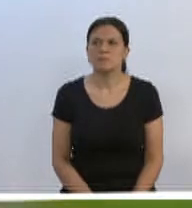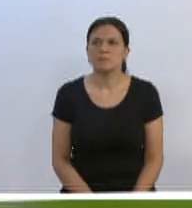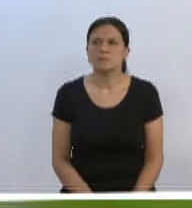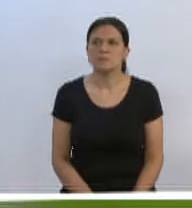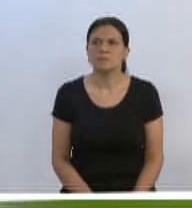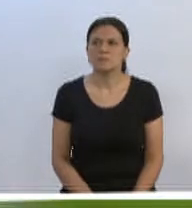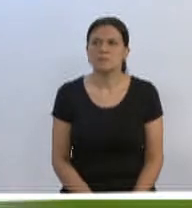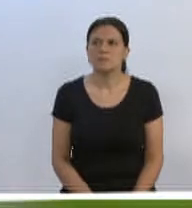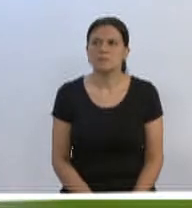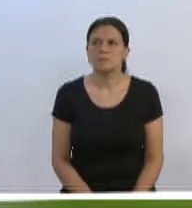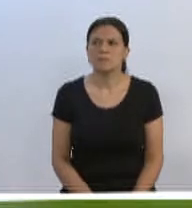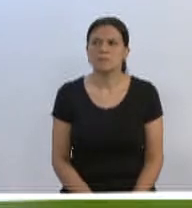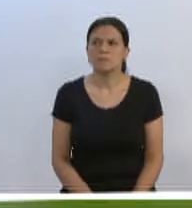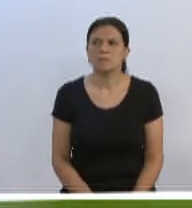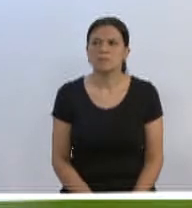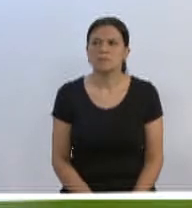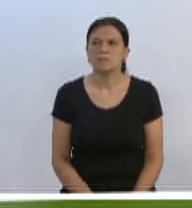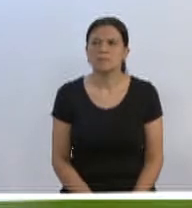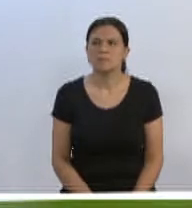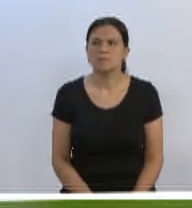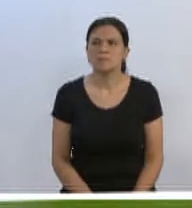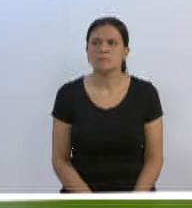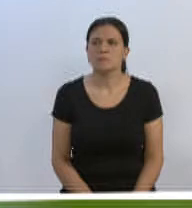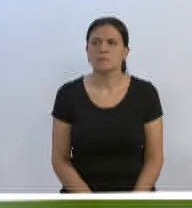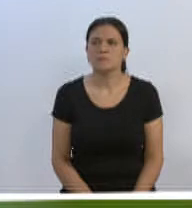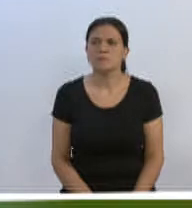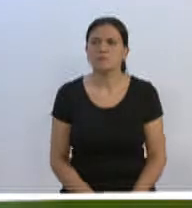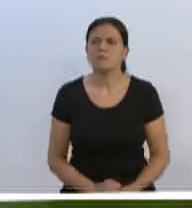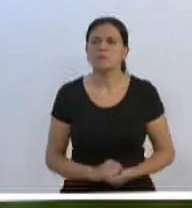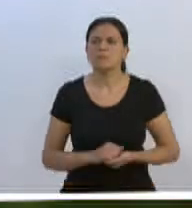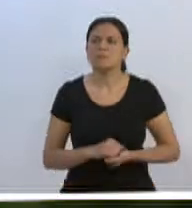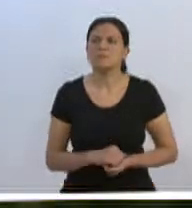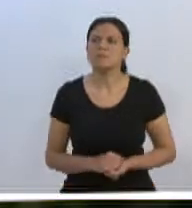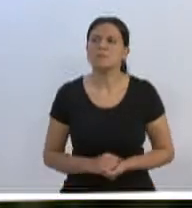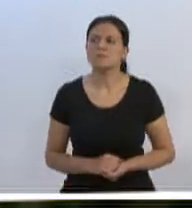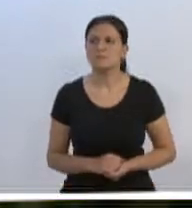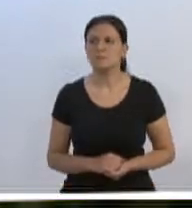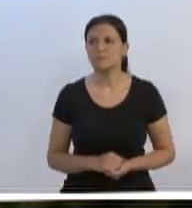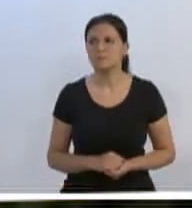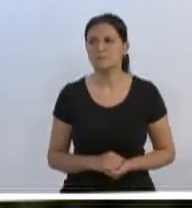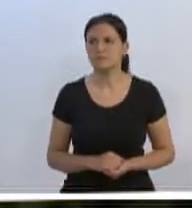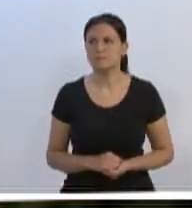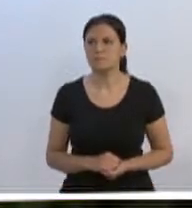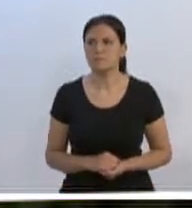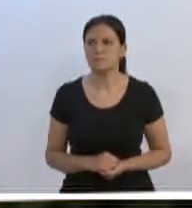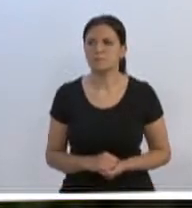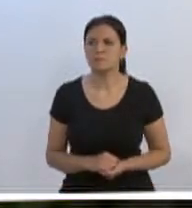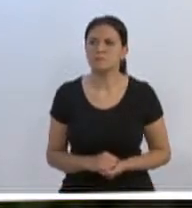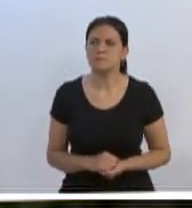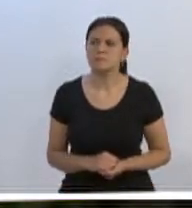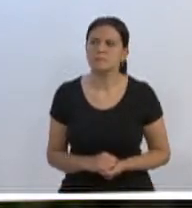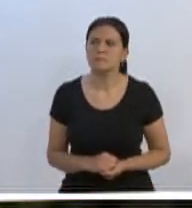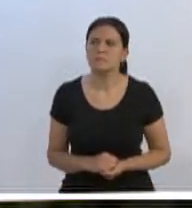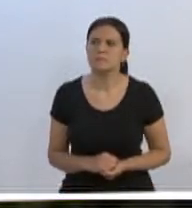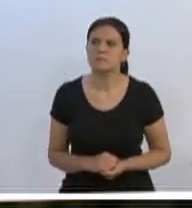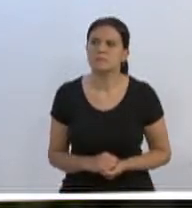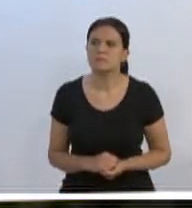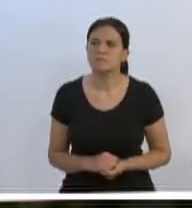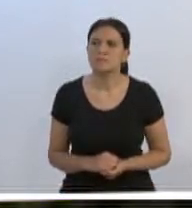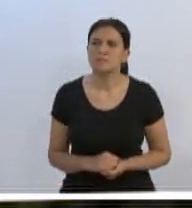Canta, passarinho, canta Canta, um canto de tristeza Por cantar sozinho